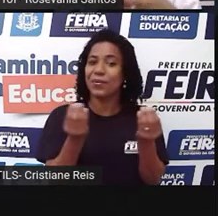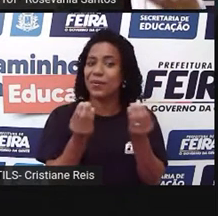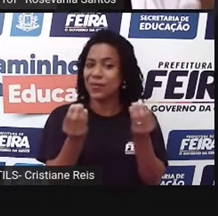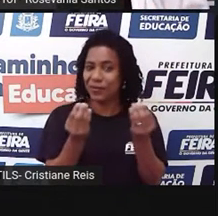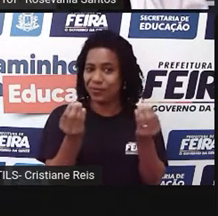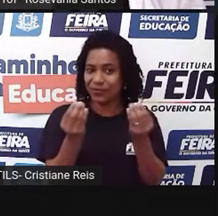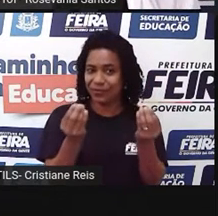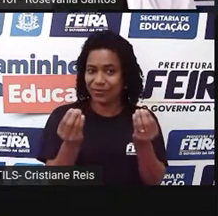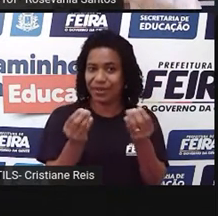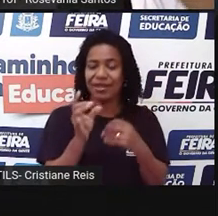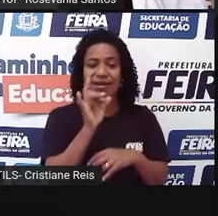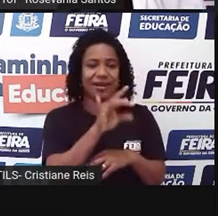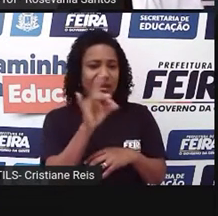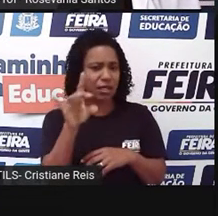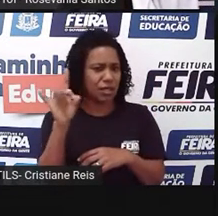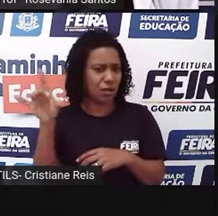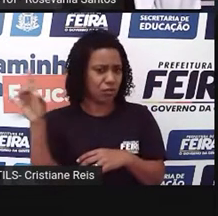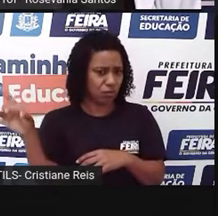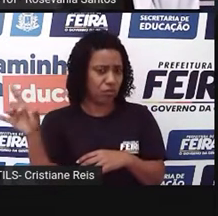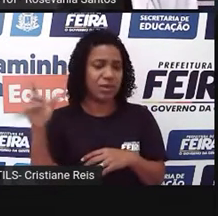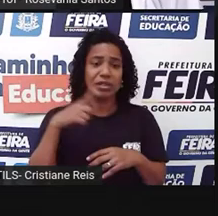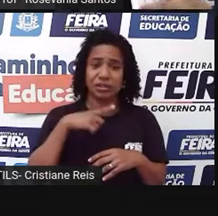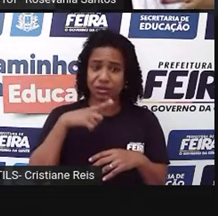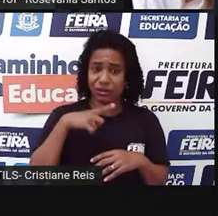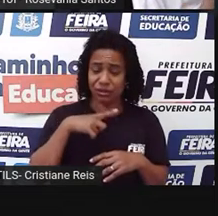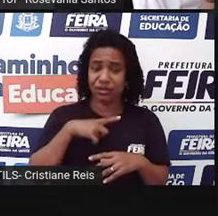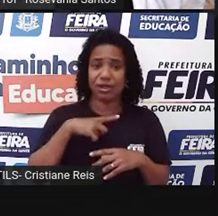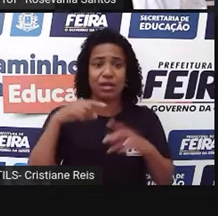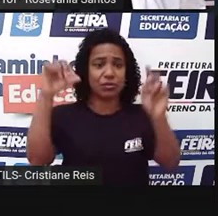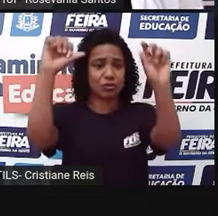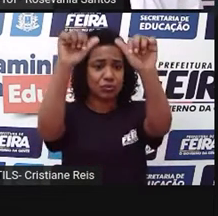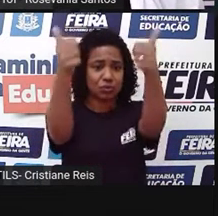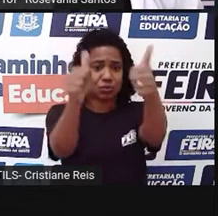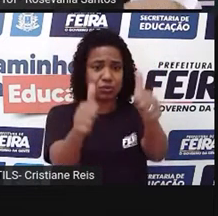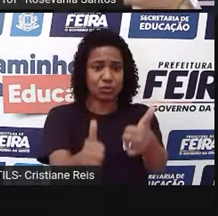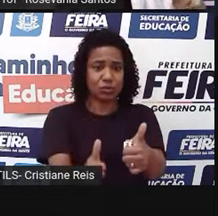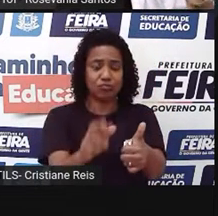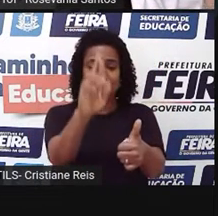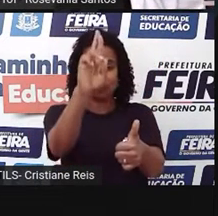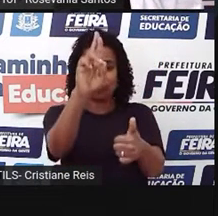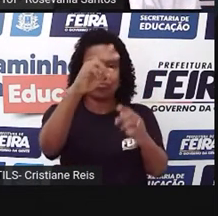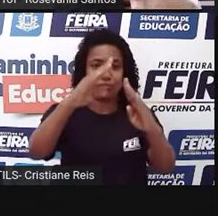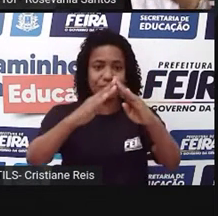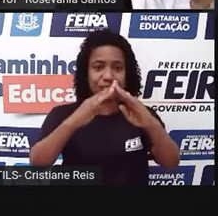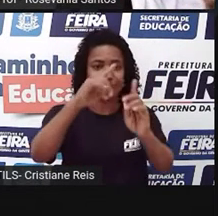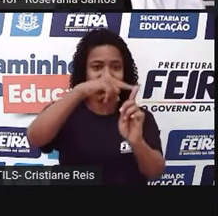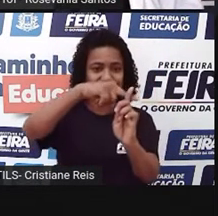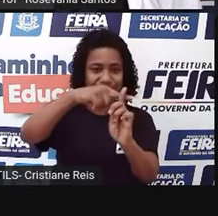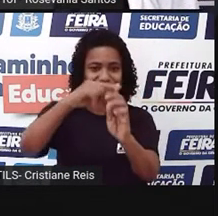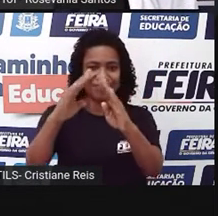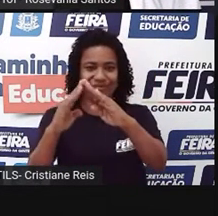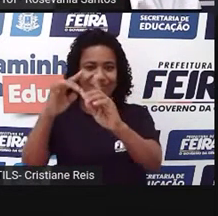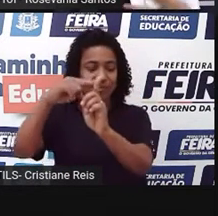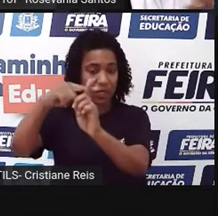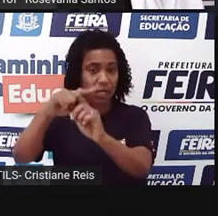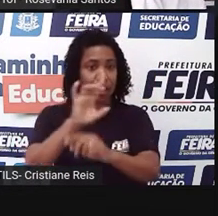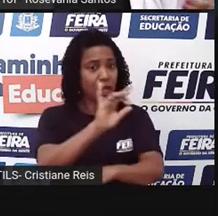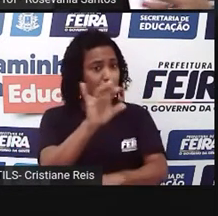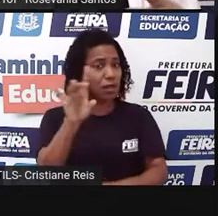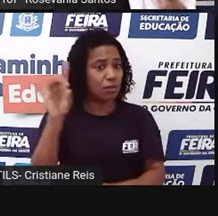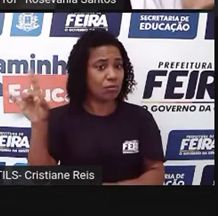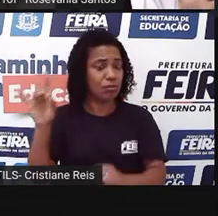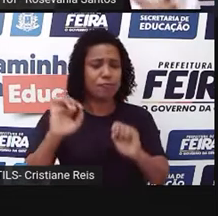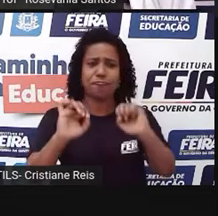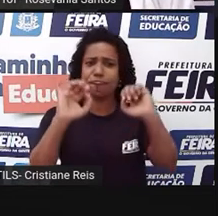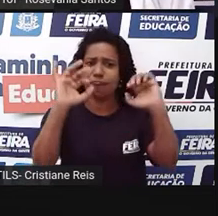delas, né, com suas padroeiras, com seus santos protetores, eles faziam ali aquelas quermesses, aquelas festas ao largo